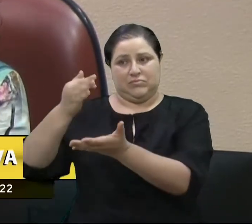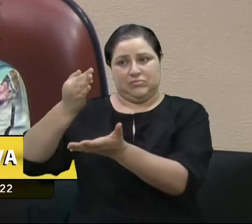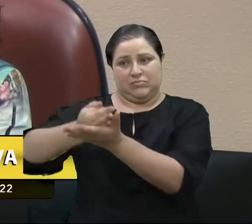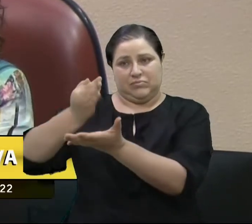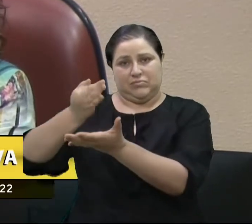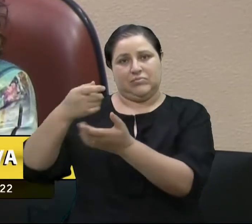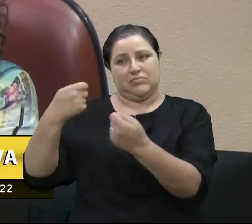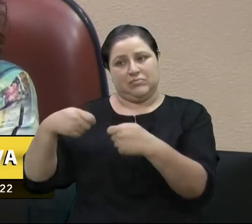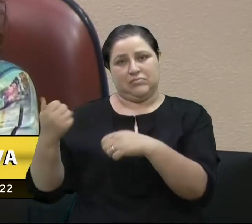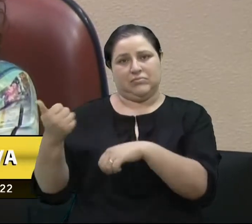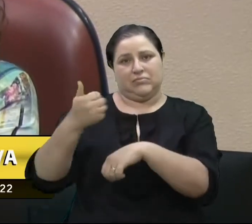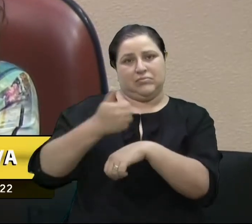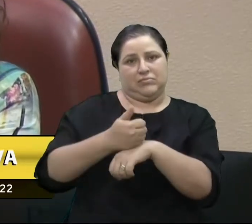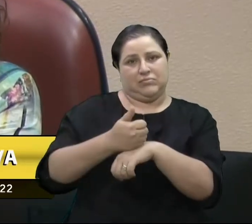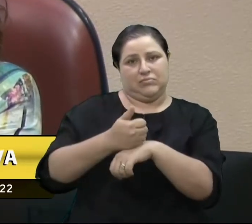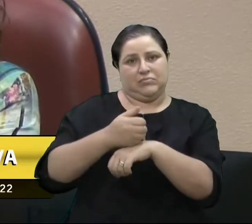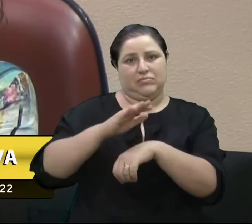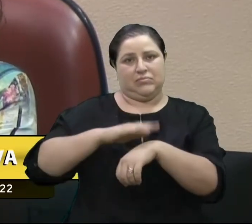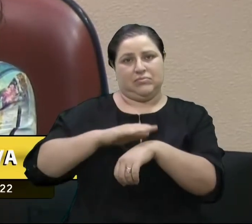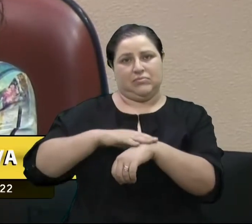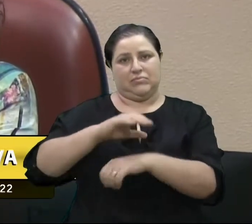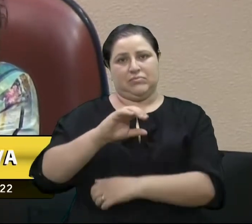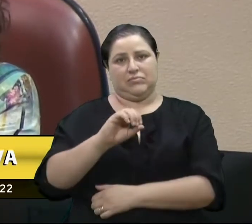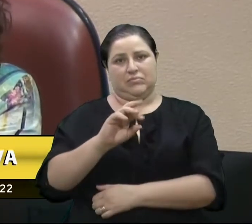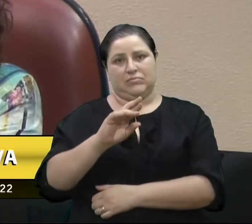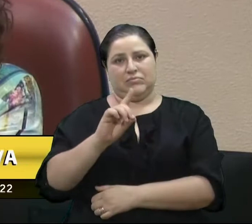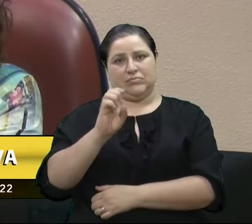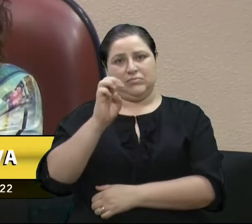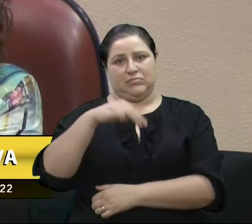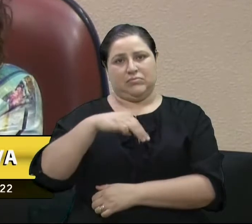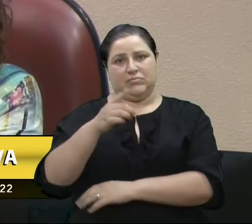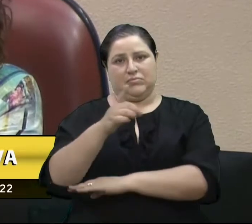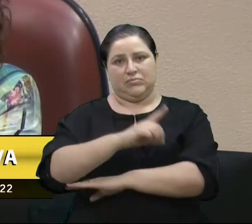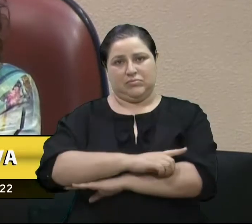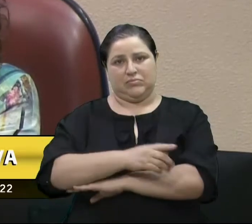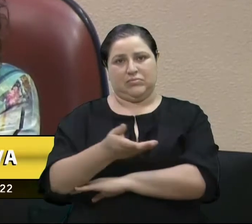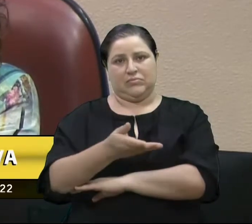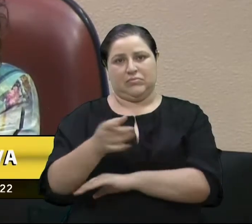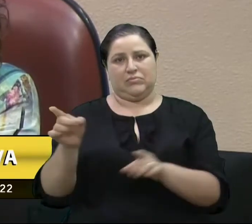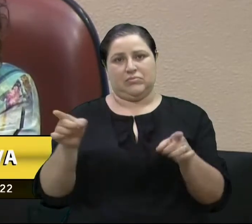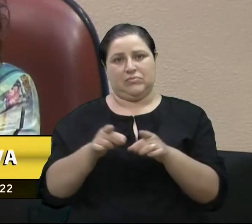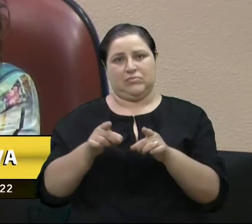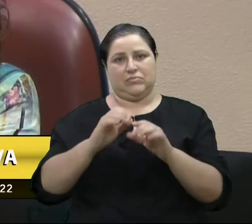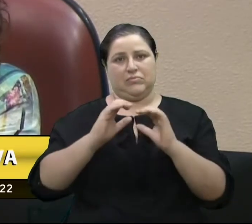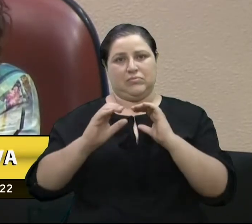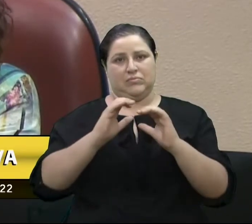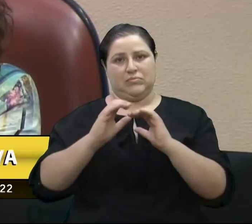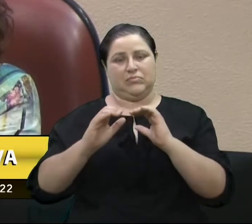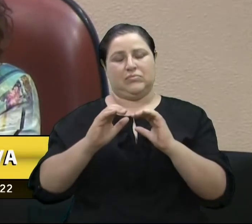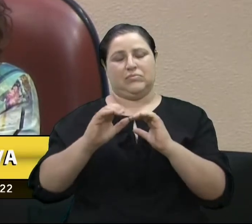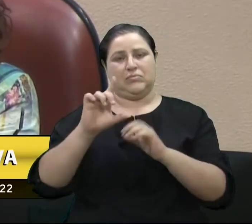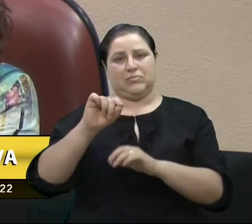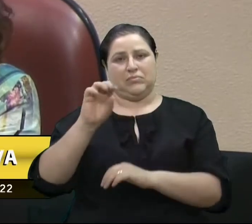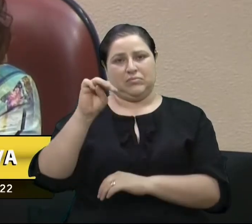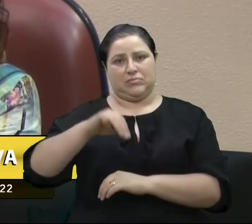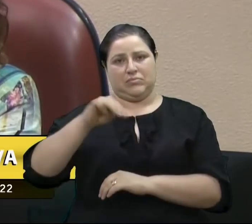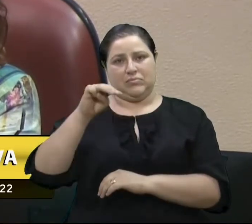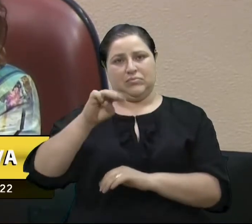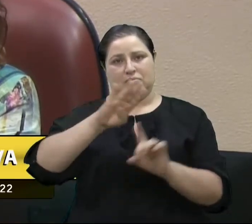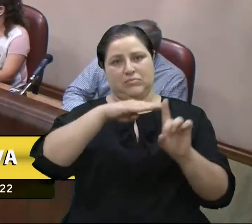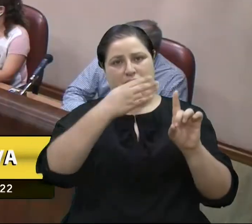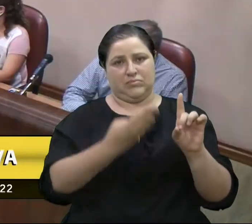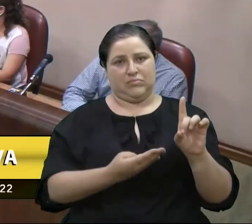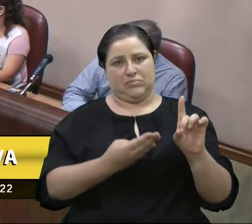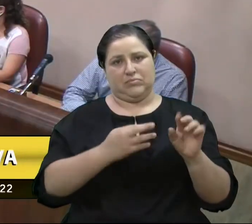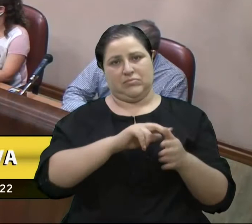Passemos ao espaço das pequenas comunicações pelo tempo de dez minutos para apresentação de votos de pesar, de louvor e de congratulações.